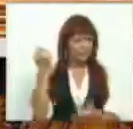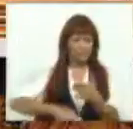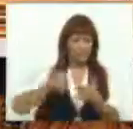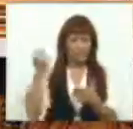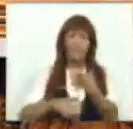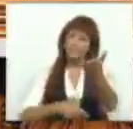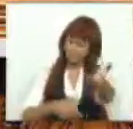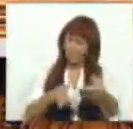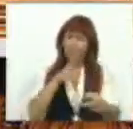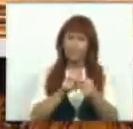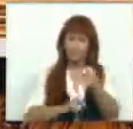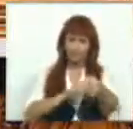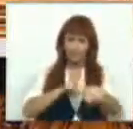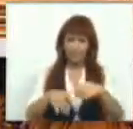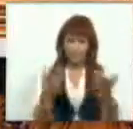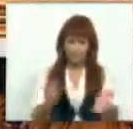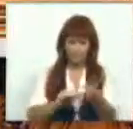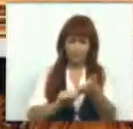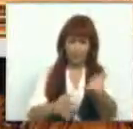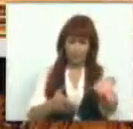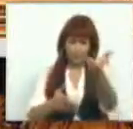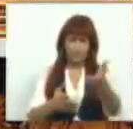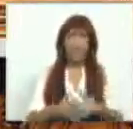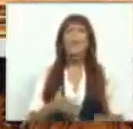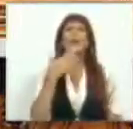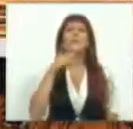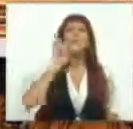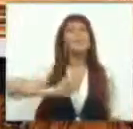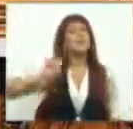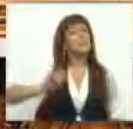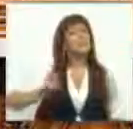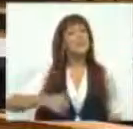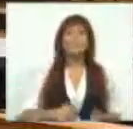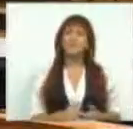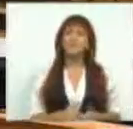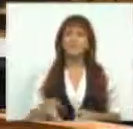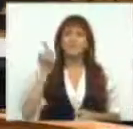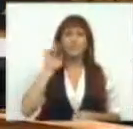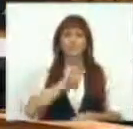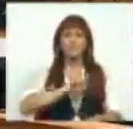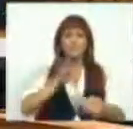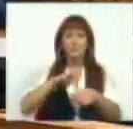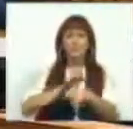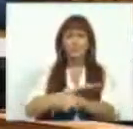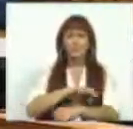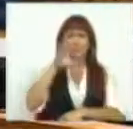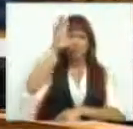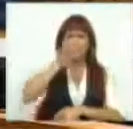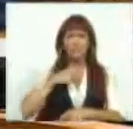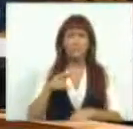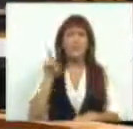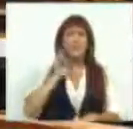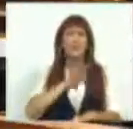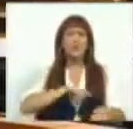Faz favor de intervir, Sr. Deputado. Está aí escrito. Muito obrigado, Sr. Presidente. Sras. e Srs. Membros de Governo, Sras. e Srs.